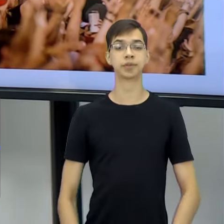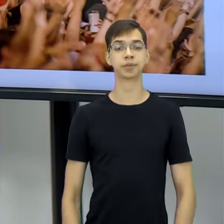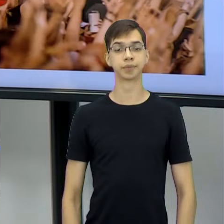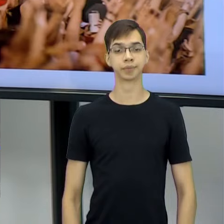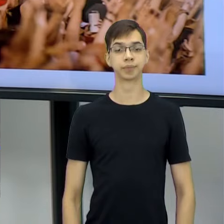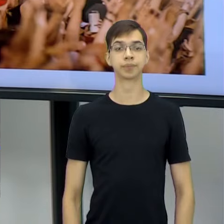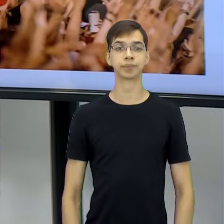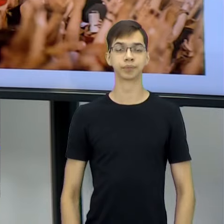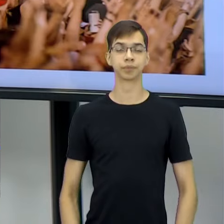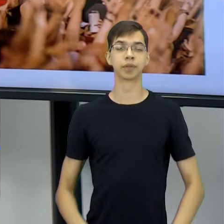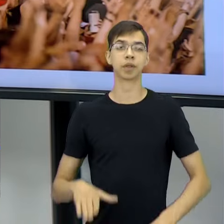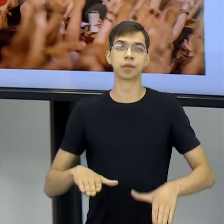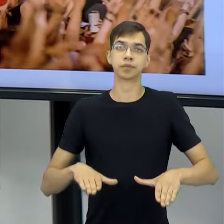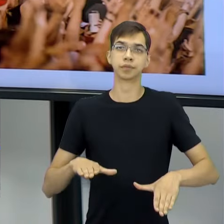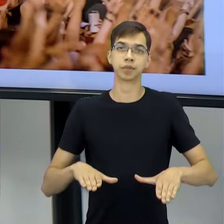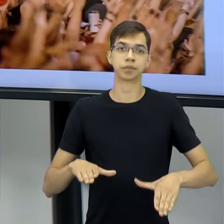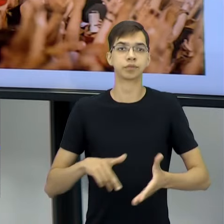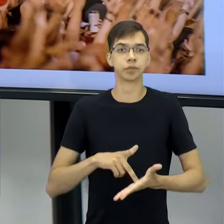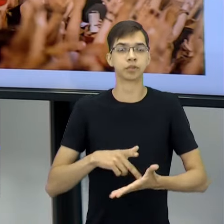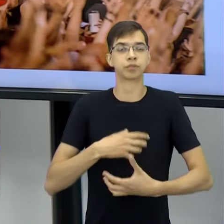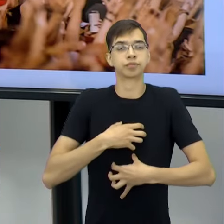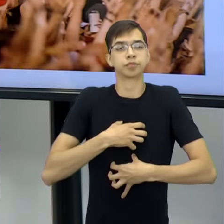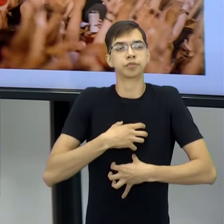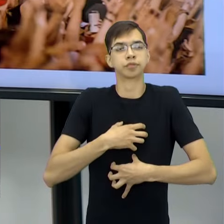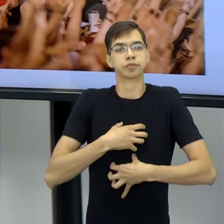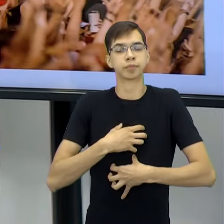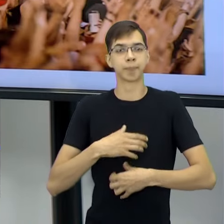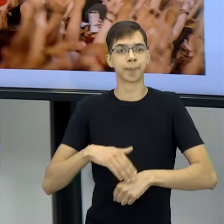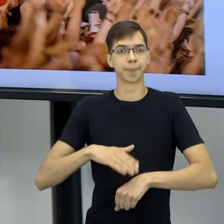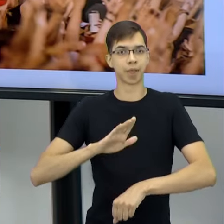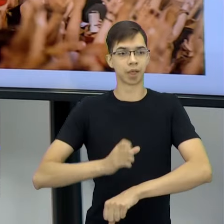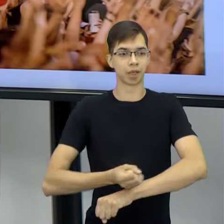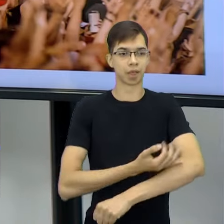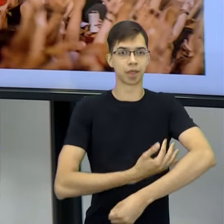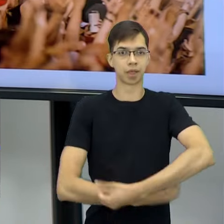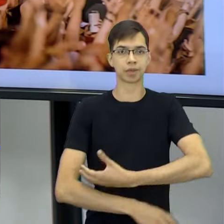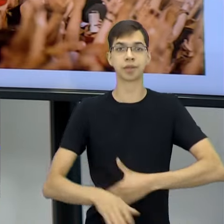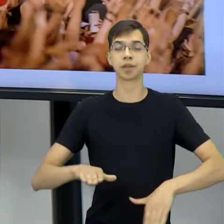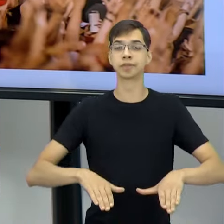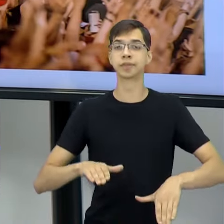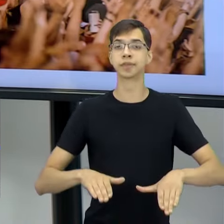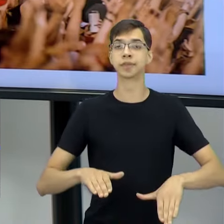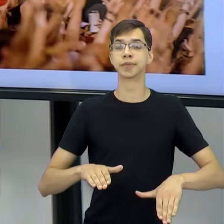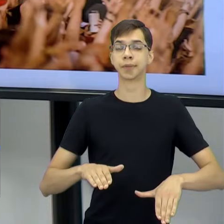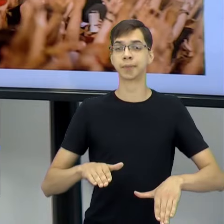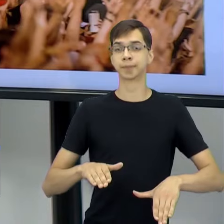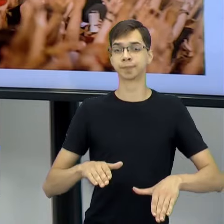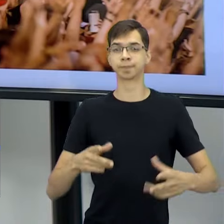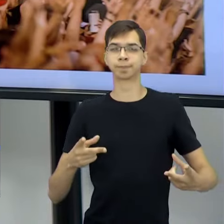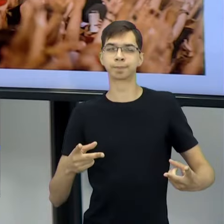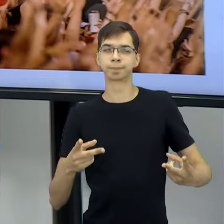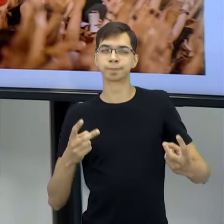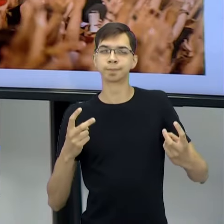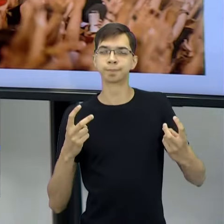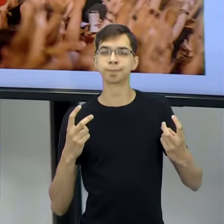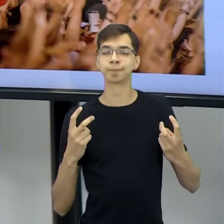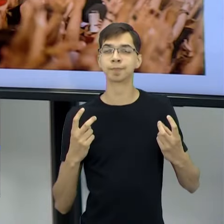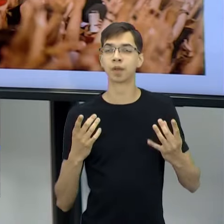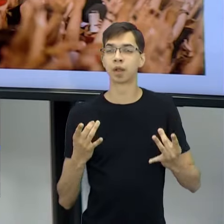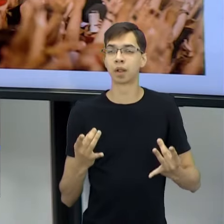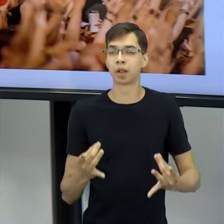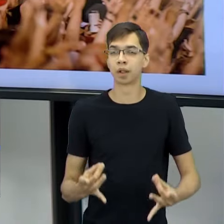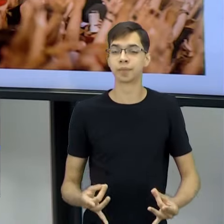mais emotivas, como essa, trazer para a sensibilidade. Elas podem ser um pouquinho mais críticas, elas podem... Na verdade, as crônicas esportivas, do futebol,